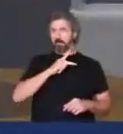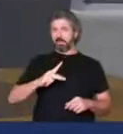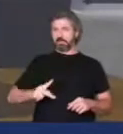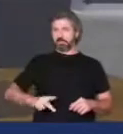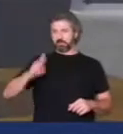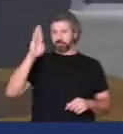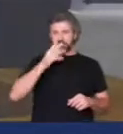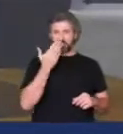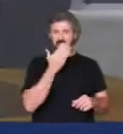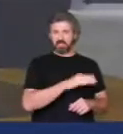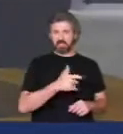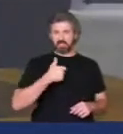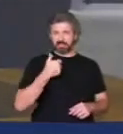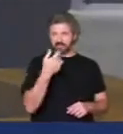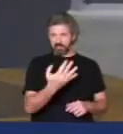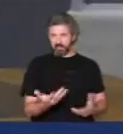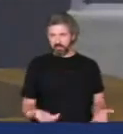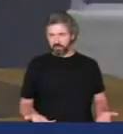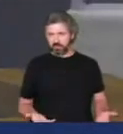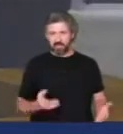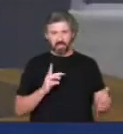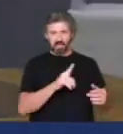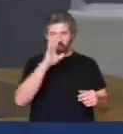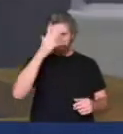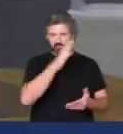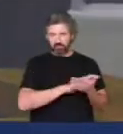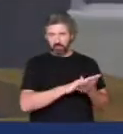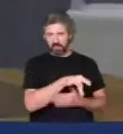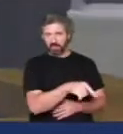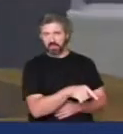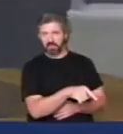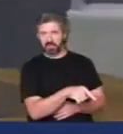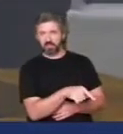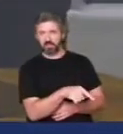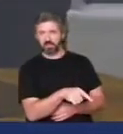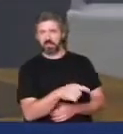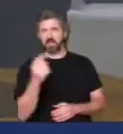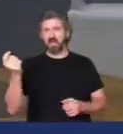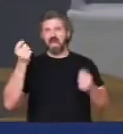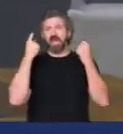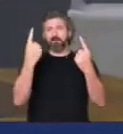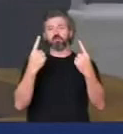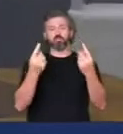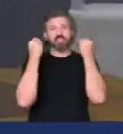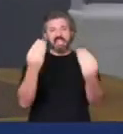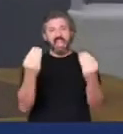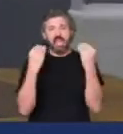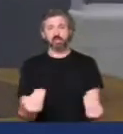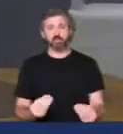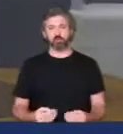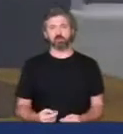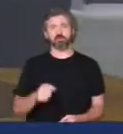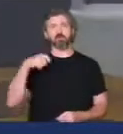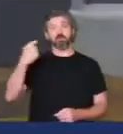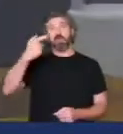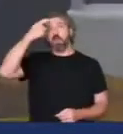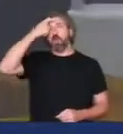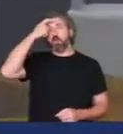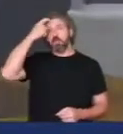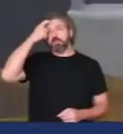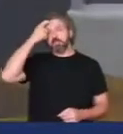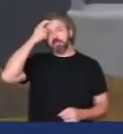república e crianças de 14 anos que absurdo é isso quem em sua sã